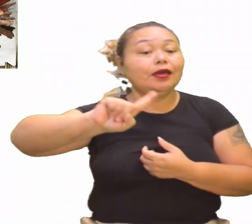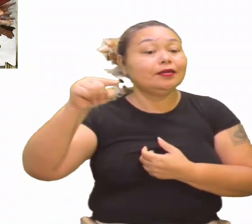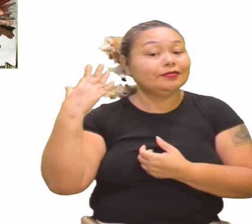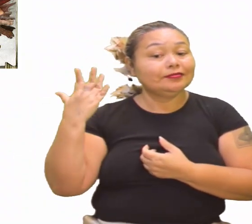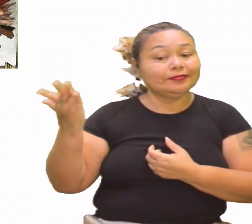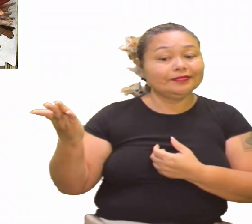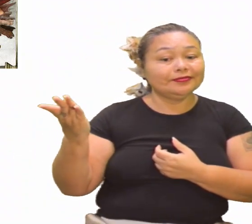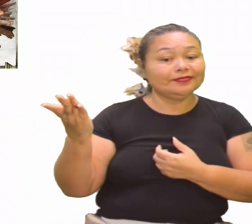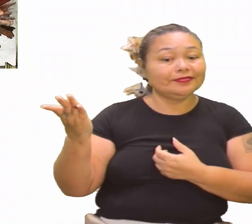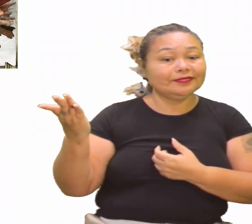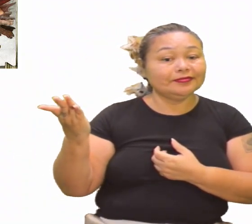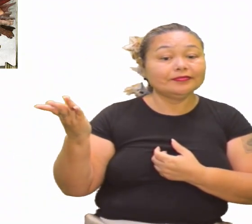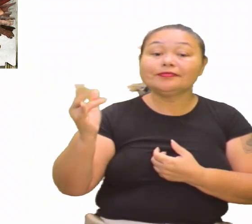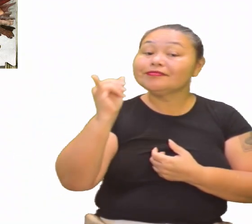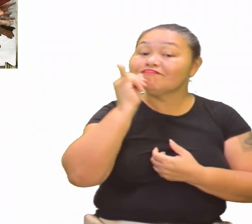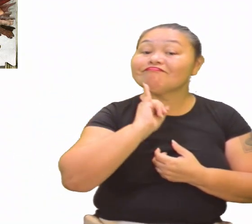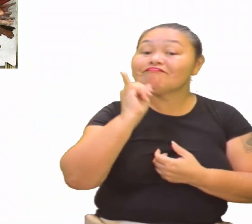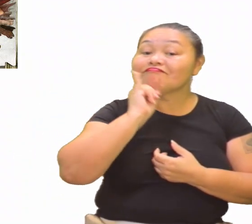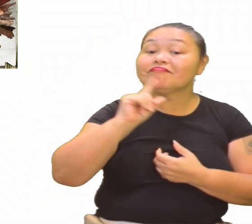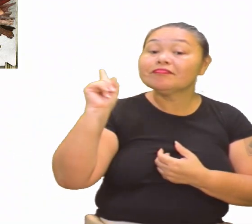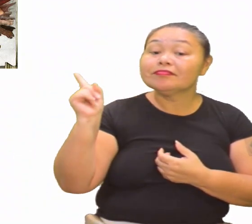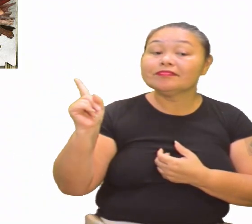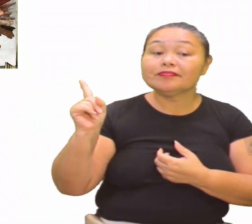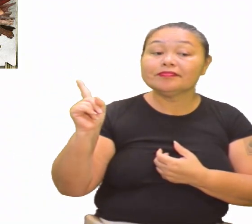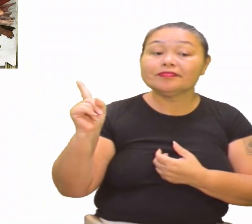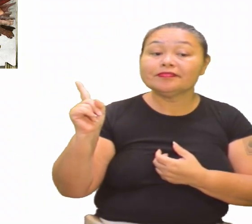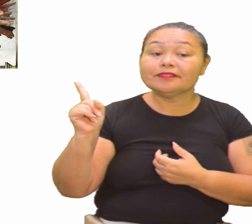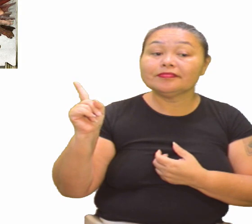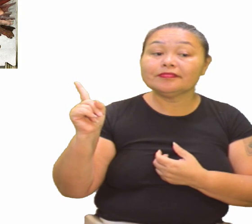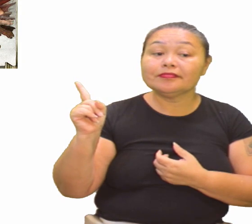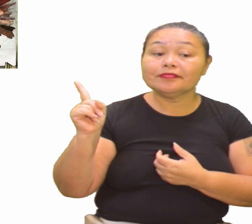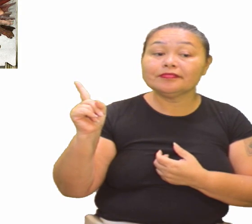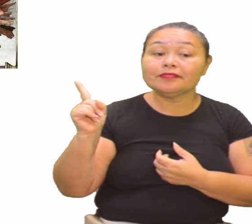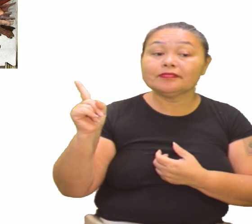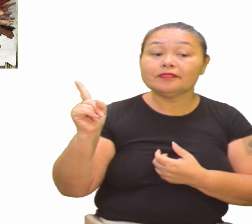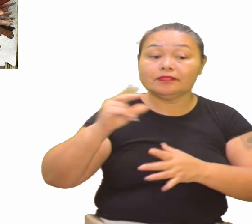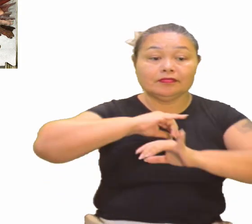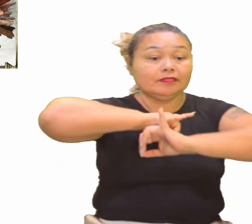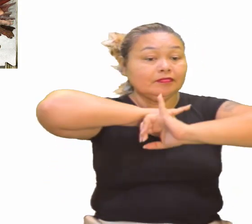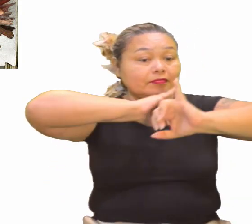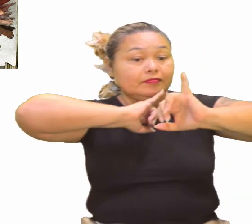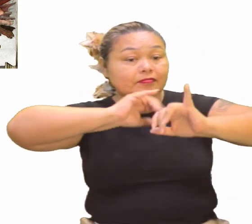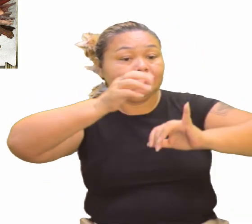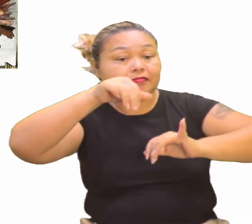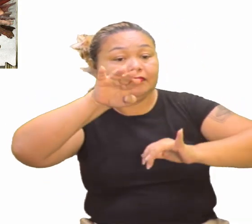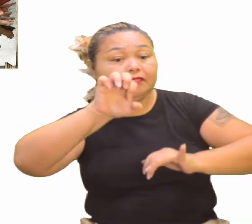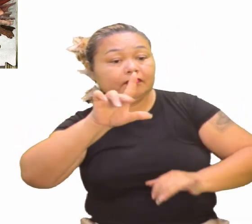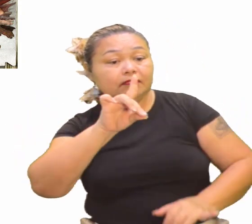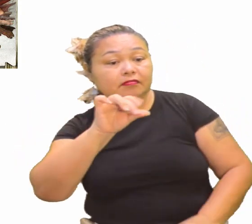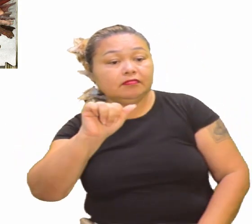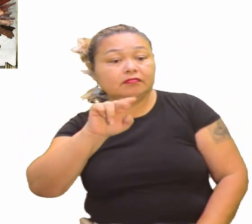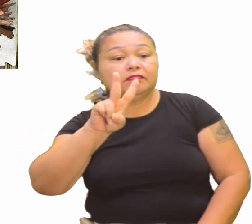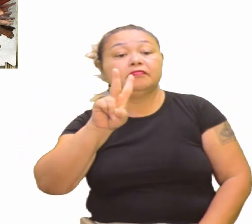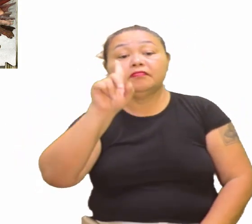trouxe para vocês alguns exemplos aqui. A anunciação de André Adel, né?